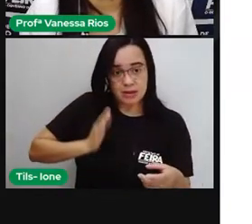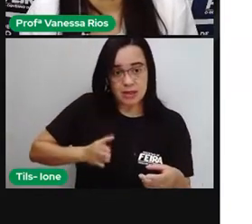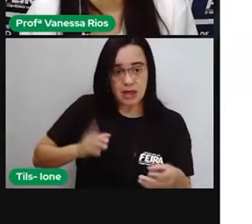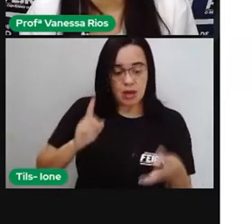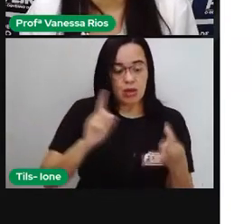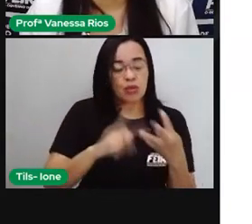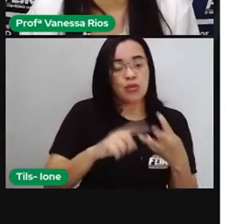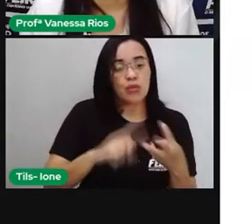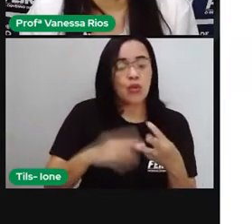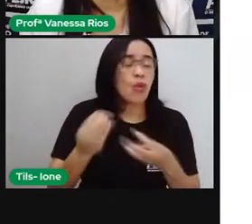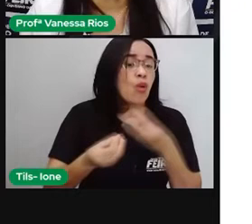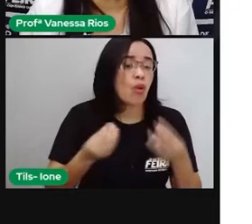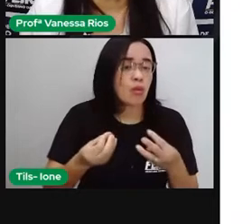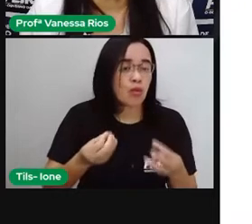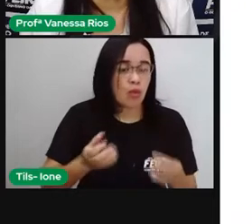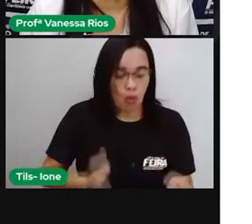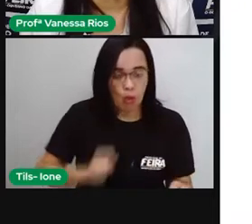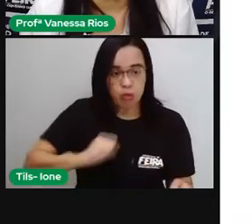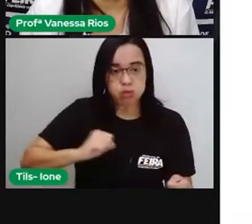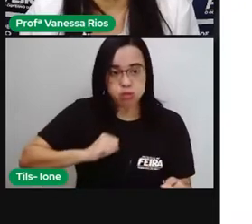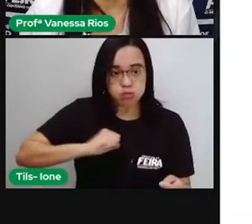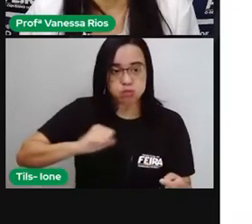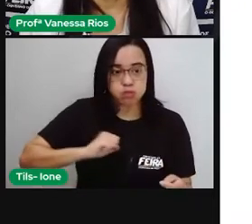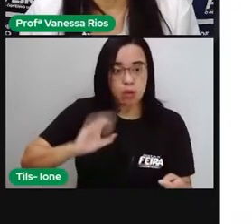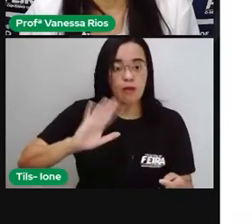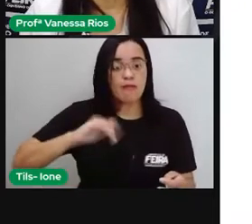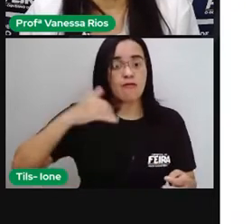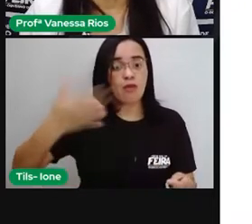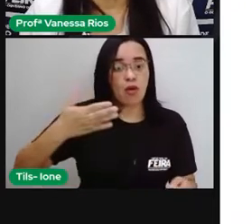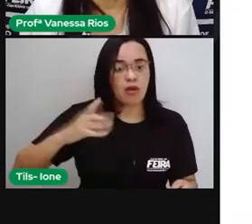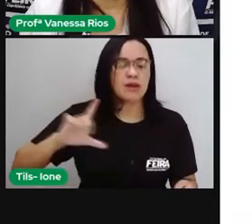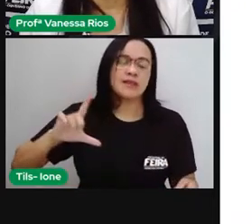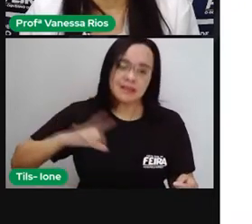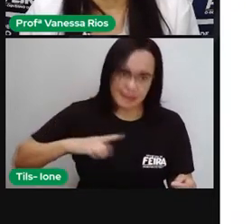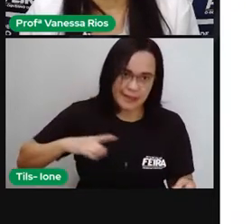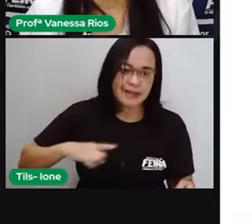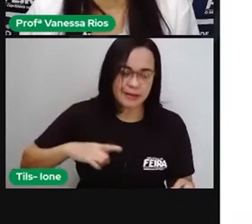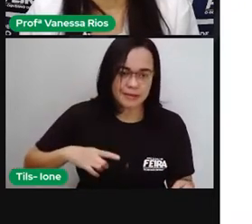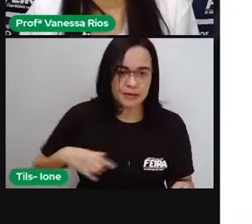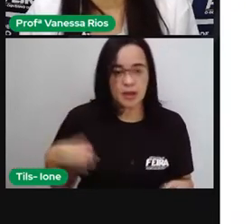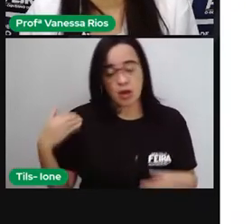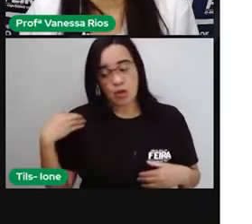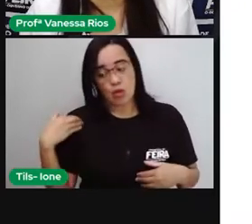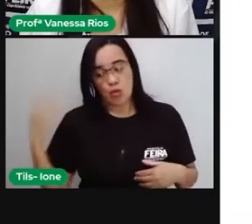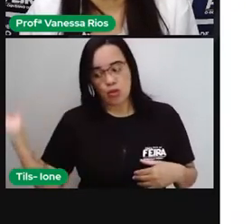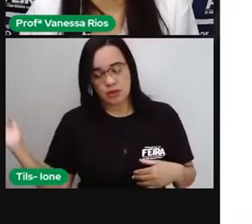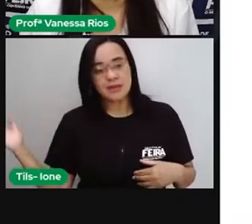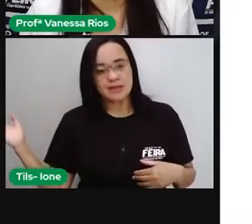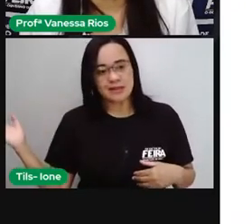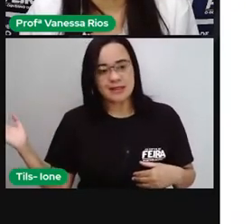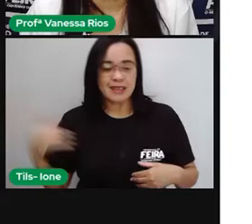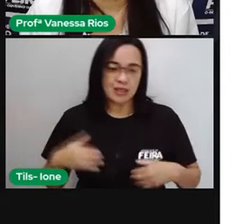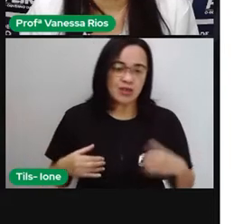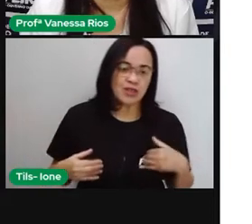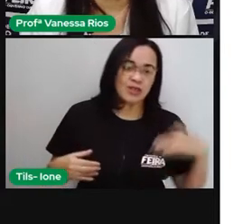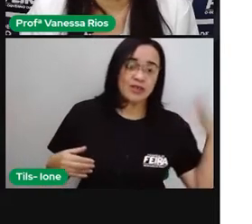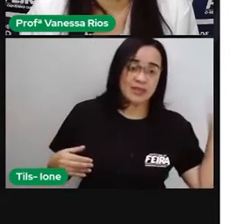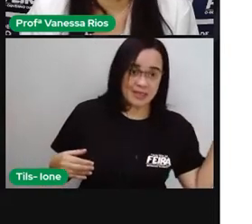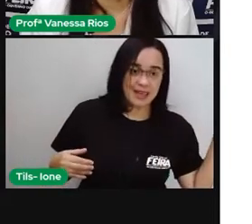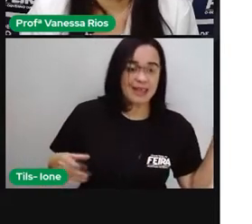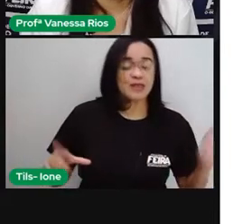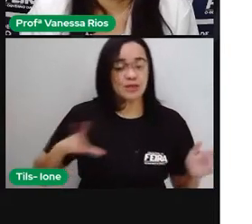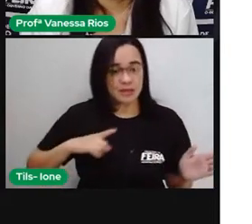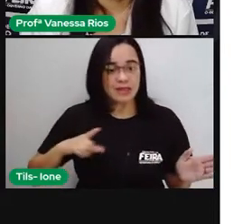do sangue para fora do coração. No lado esquerdo do coração, percebe-se a presença apenas de sangue